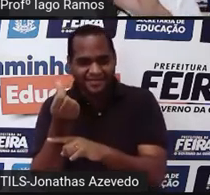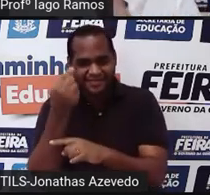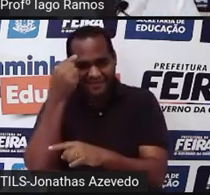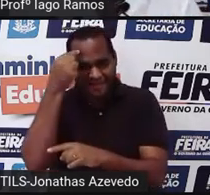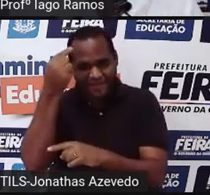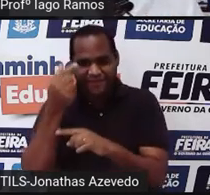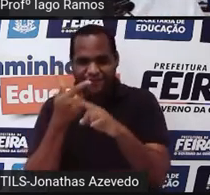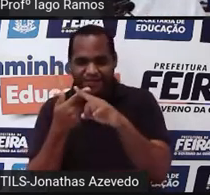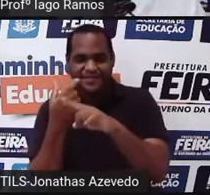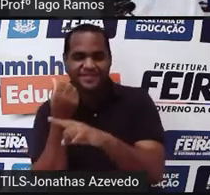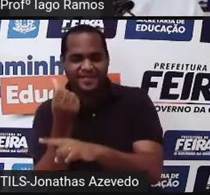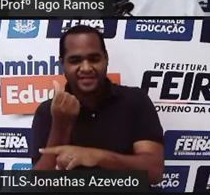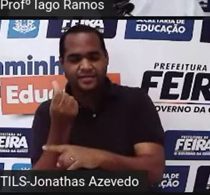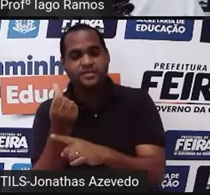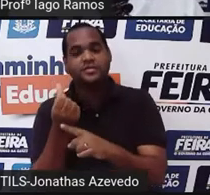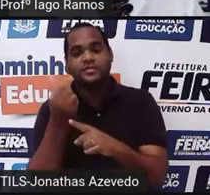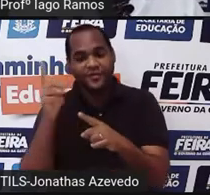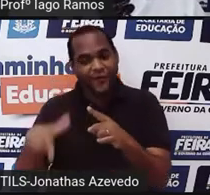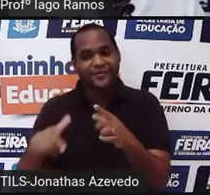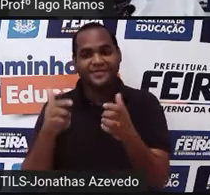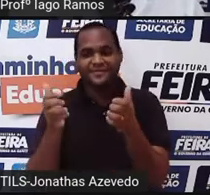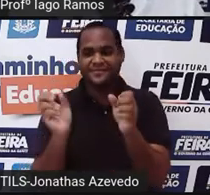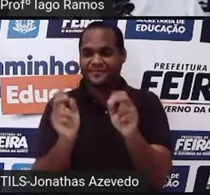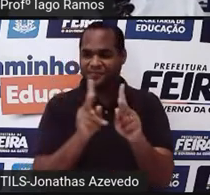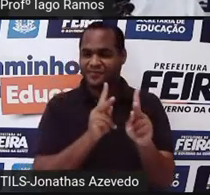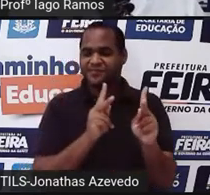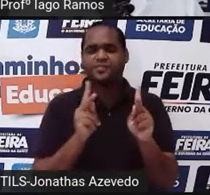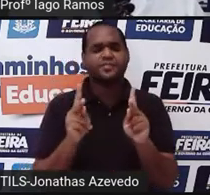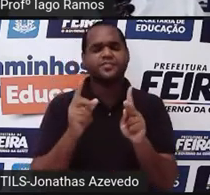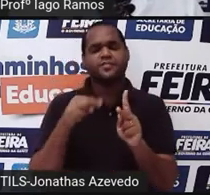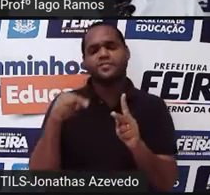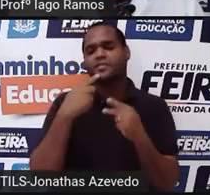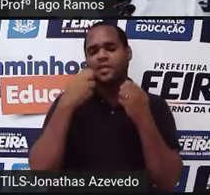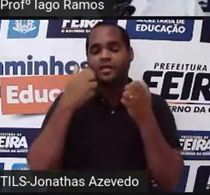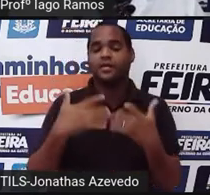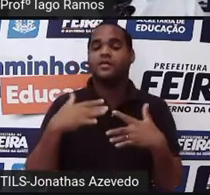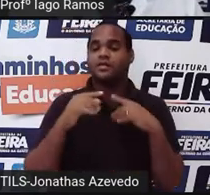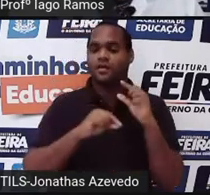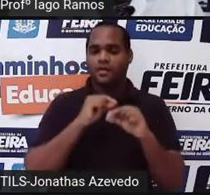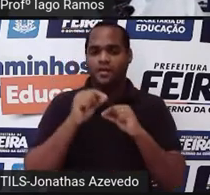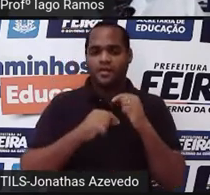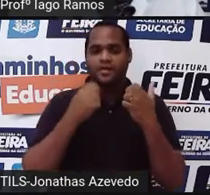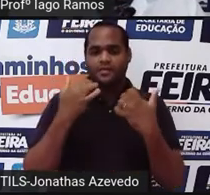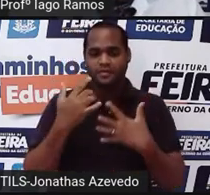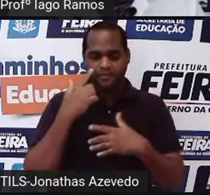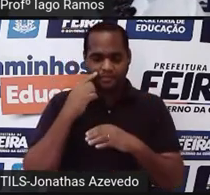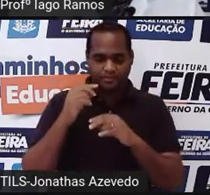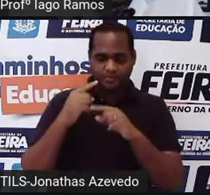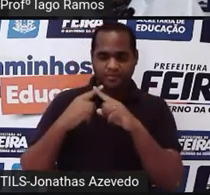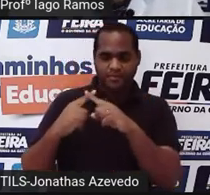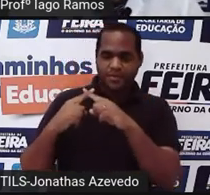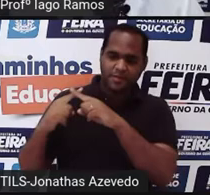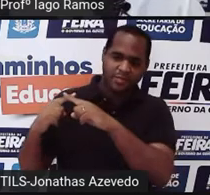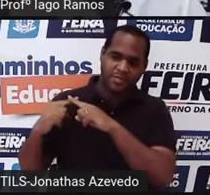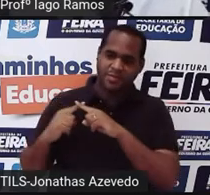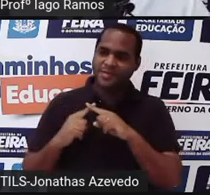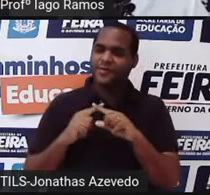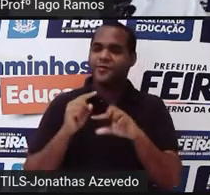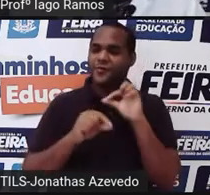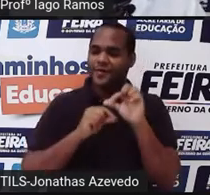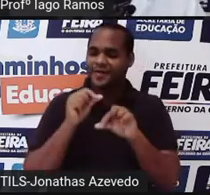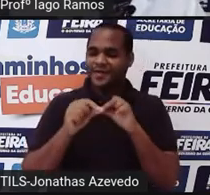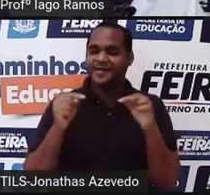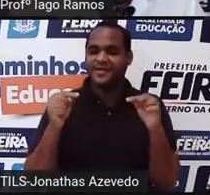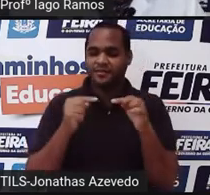multiplicado por ele mesmo de novo. A gente diz que isso daí está acontecendo uma multiplicação com